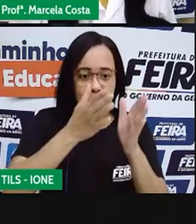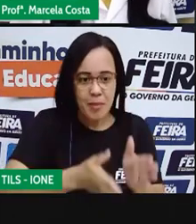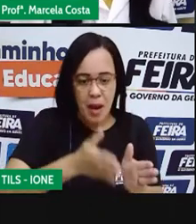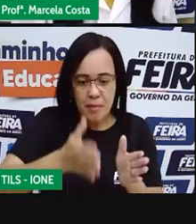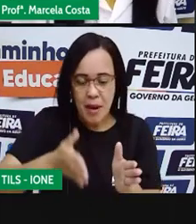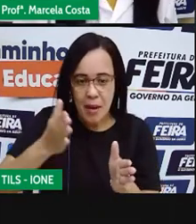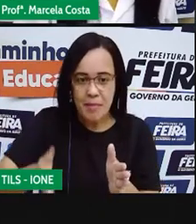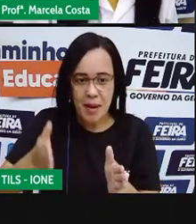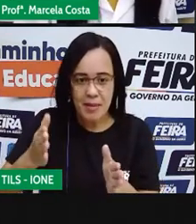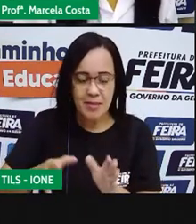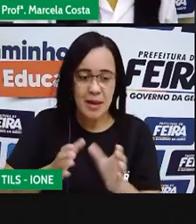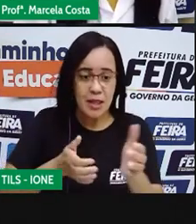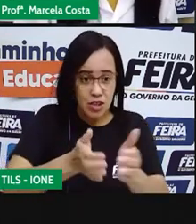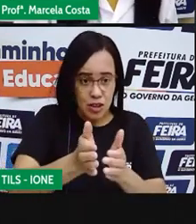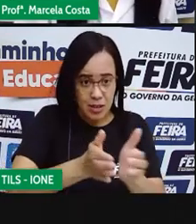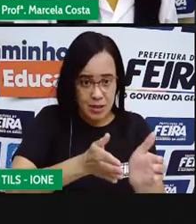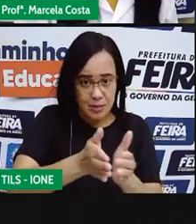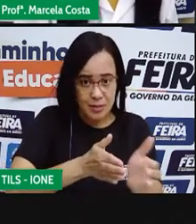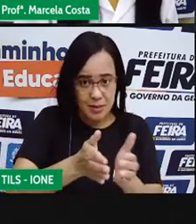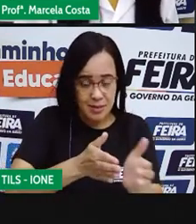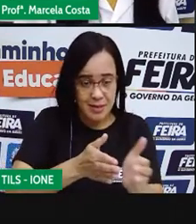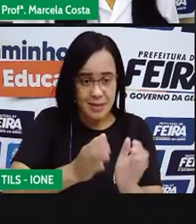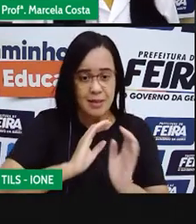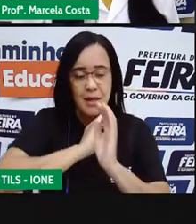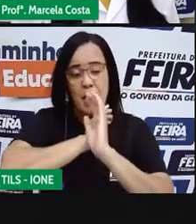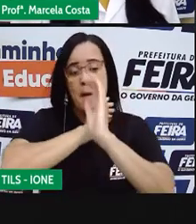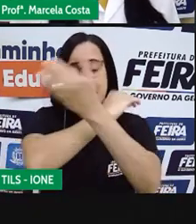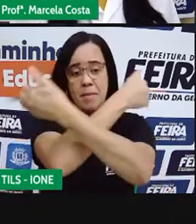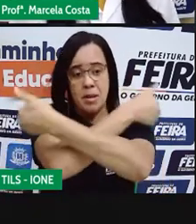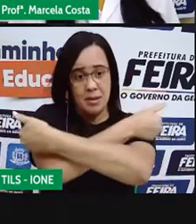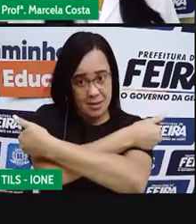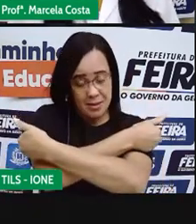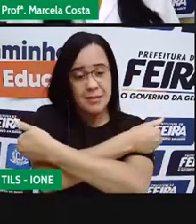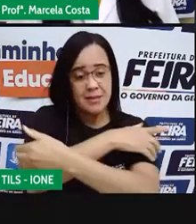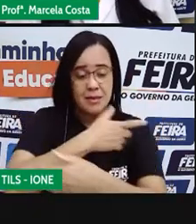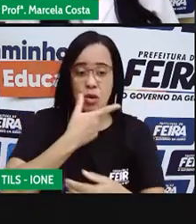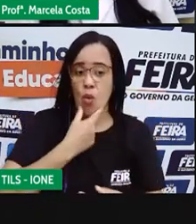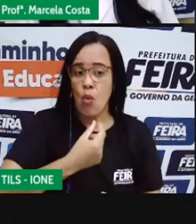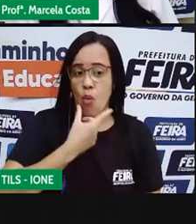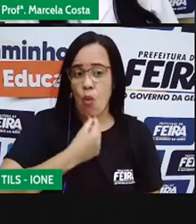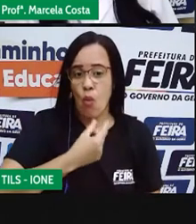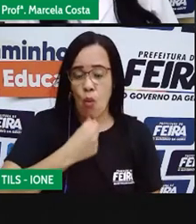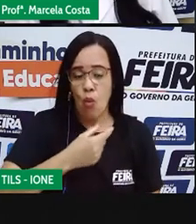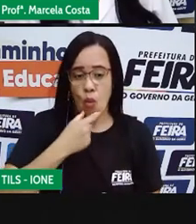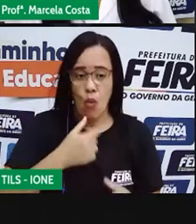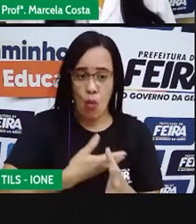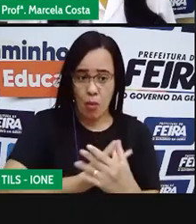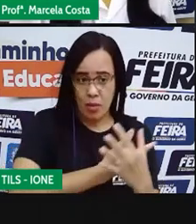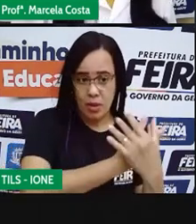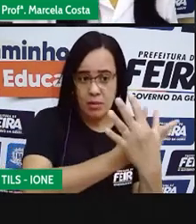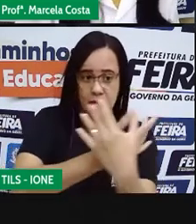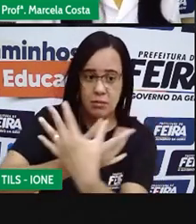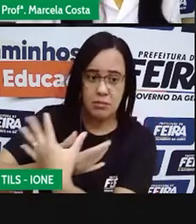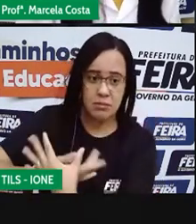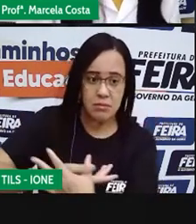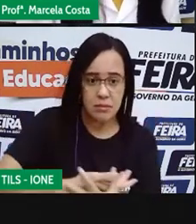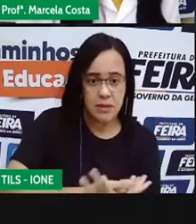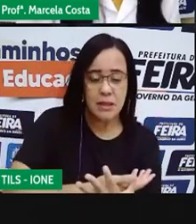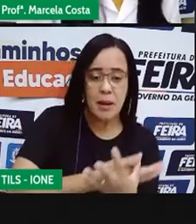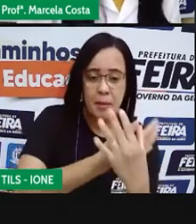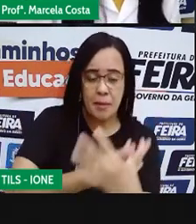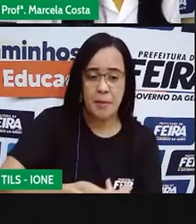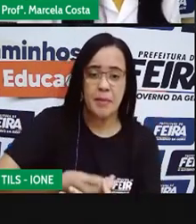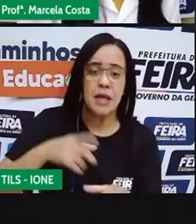a Branca de Neve, o Eric, da história Pequena Sereia, o príncipe encantado da